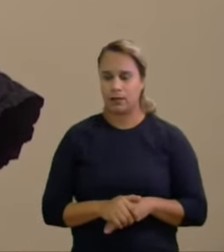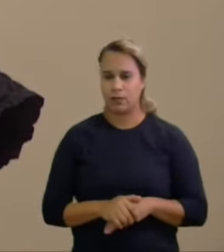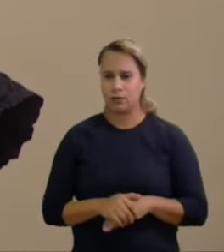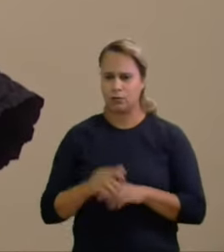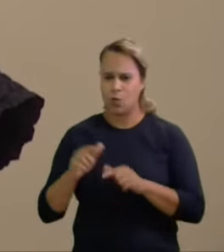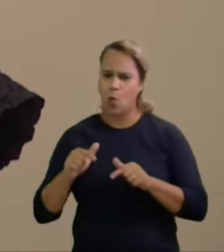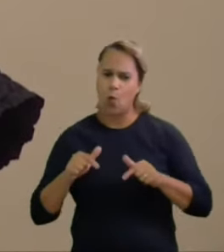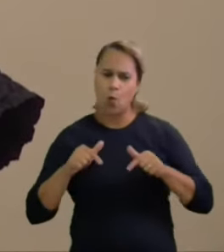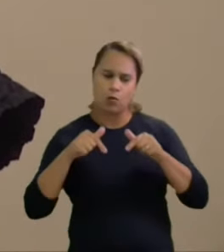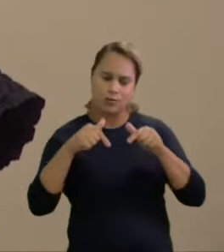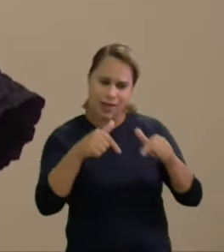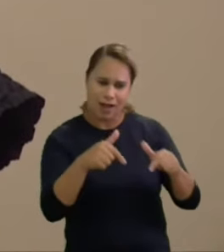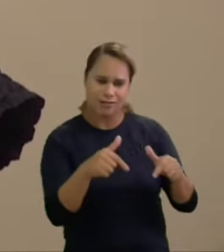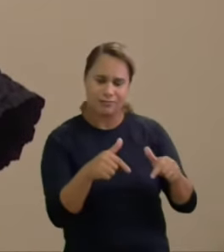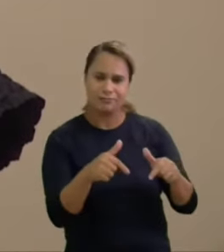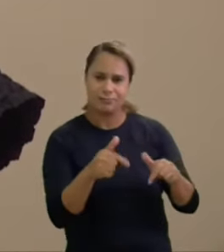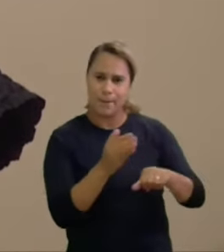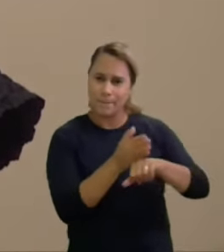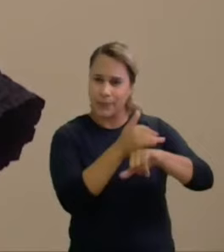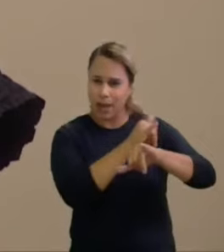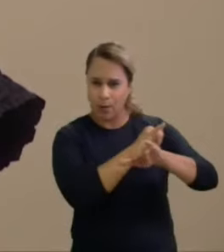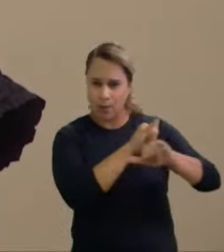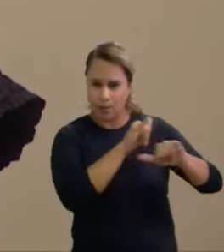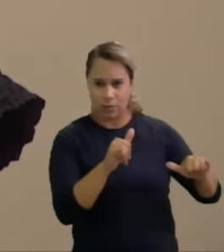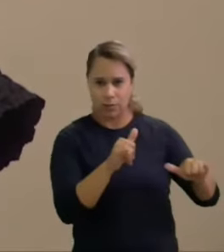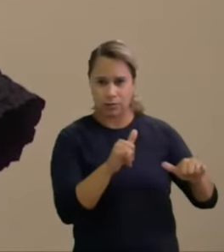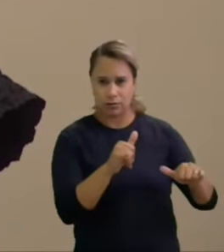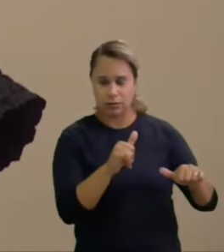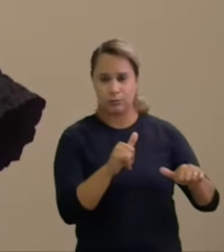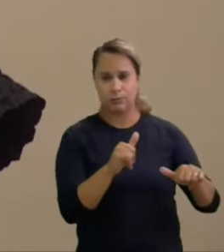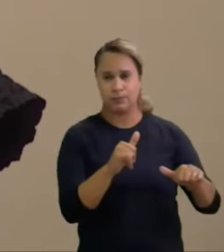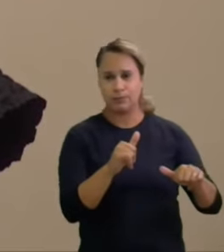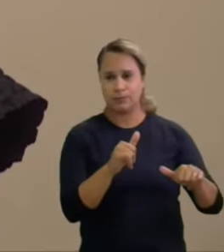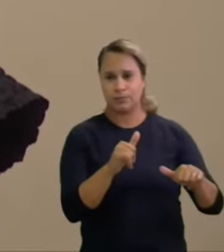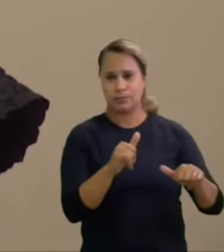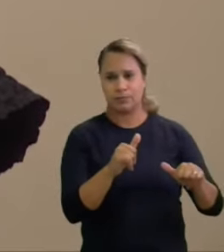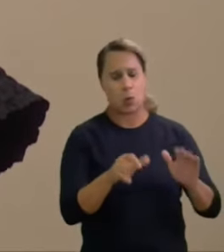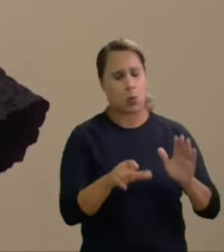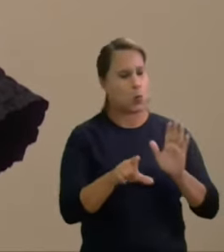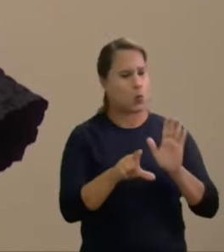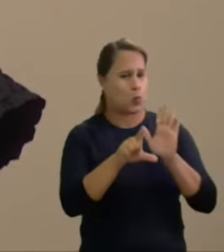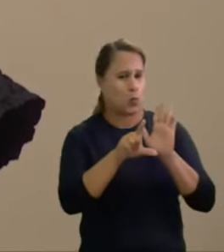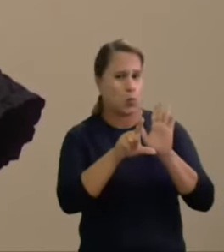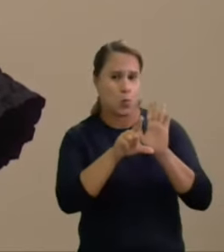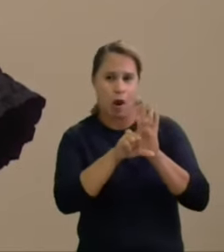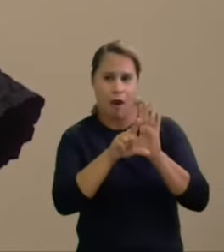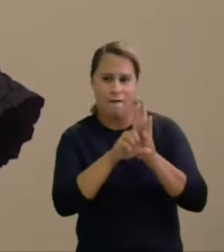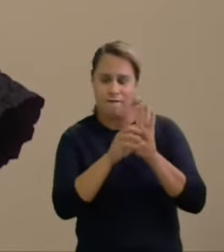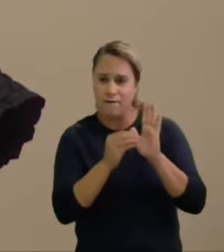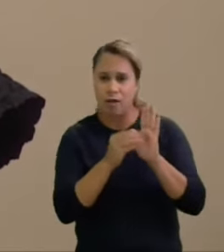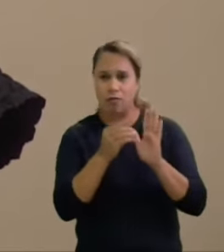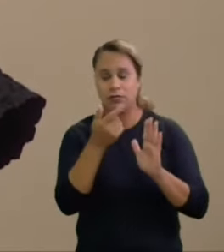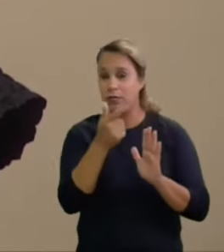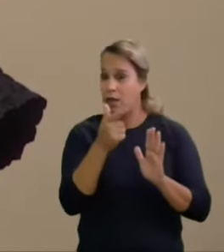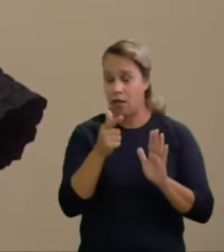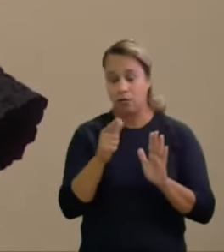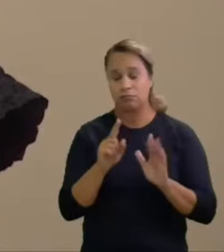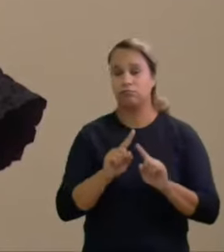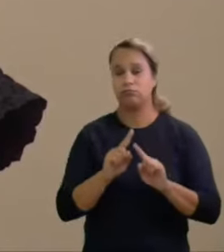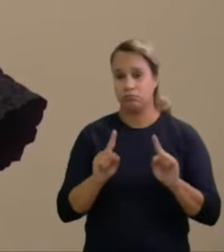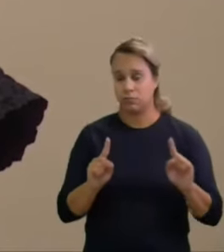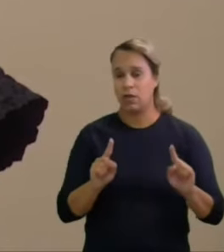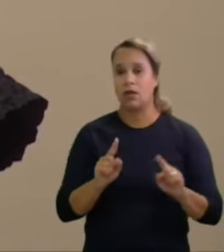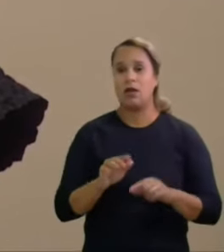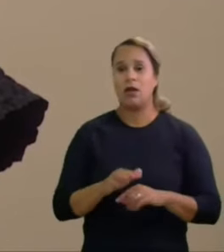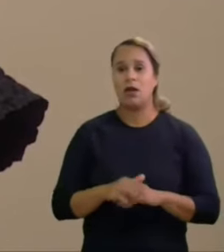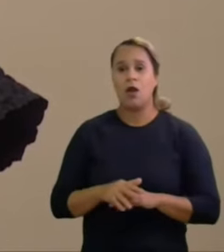pré-campanha dos representados portanto não se encontram maculados por qualquer ilegalidade intrínseca por quanto observaram